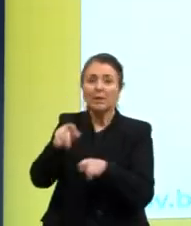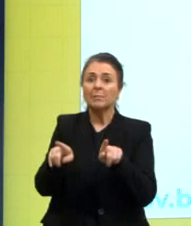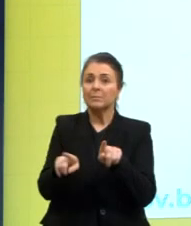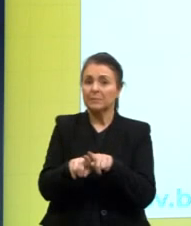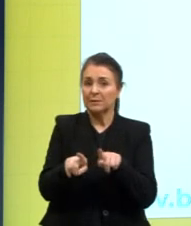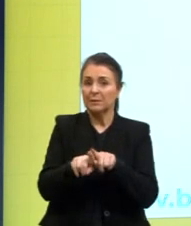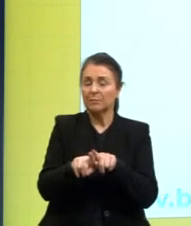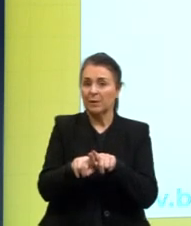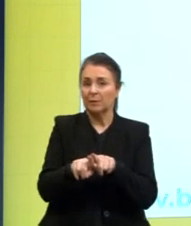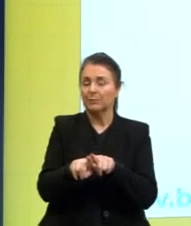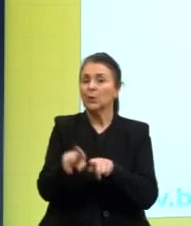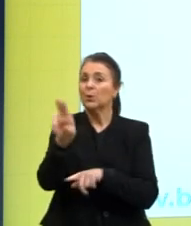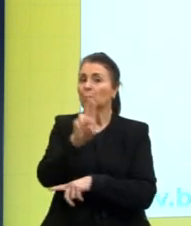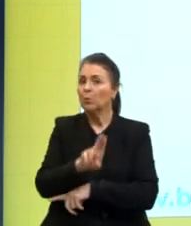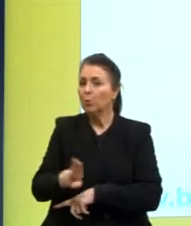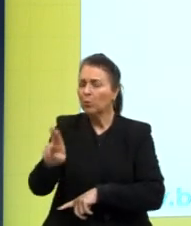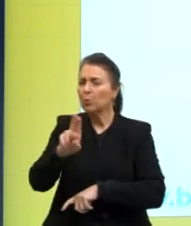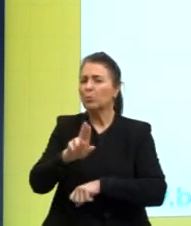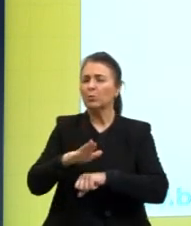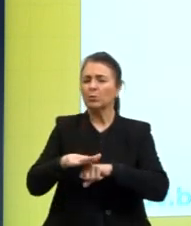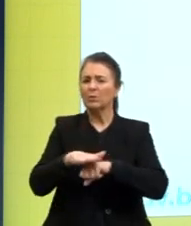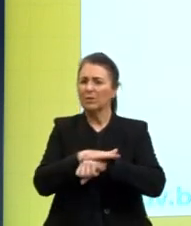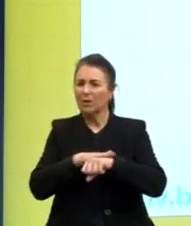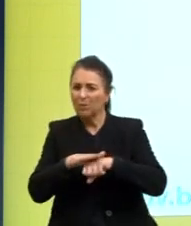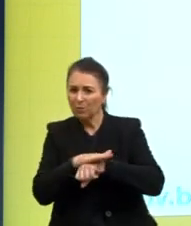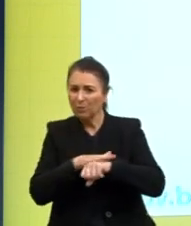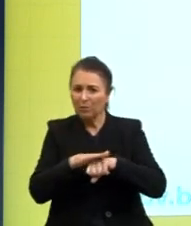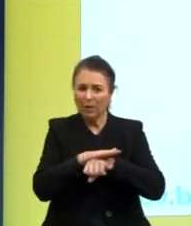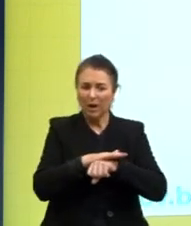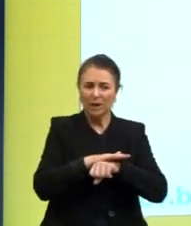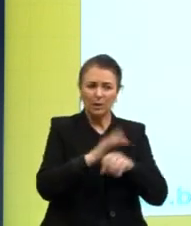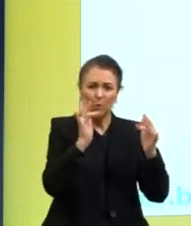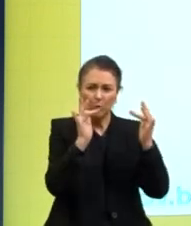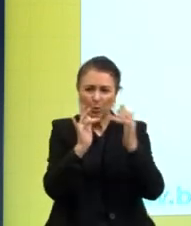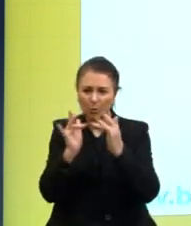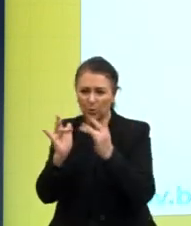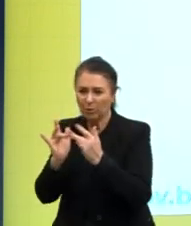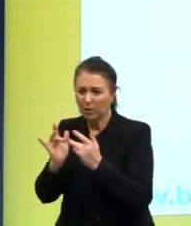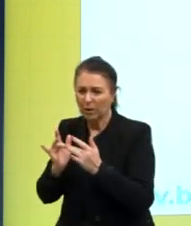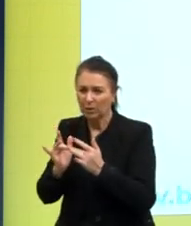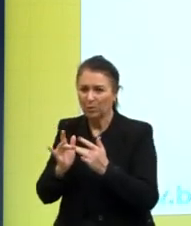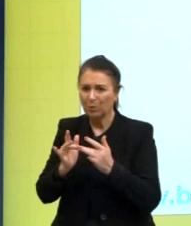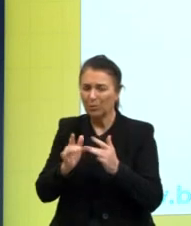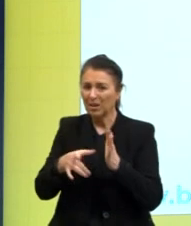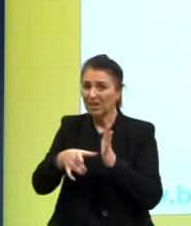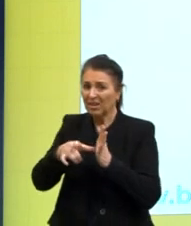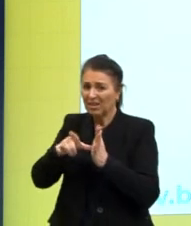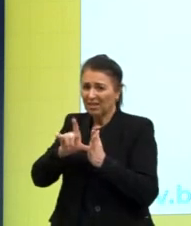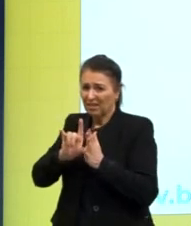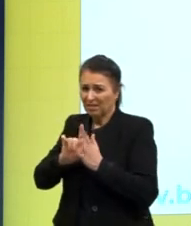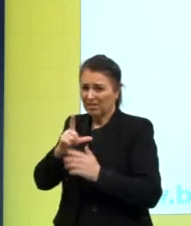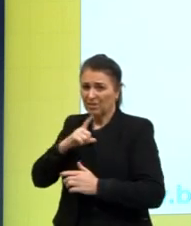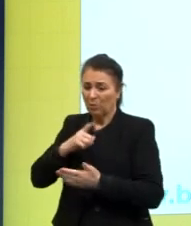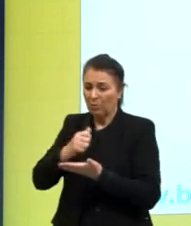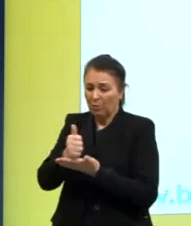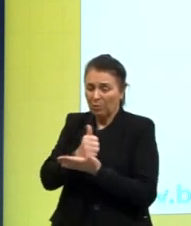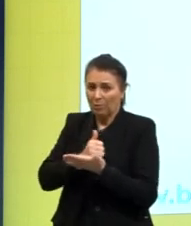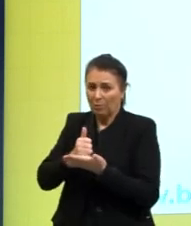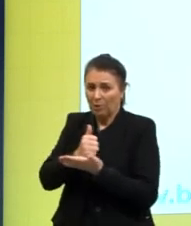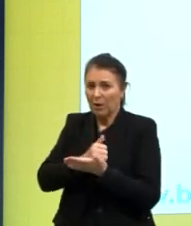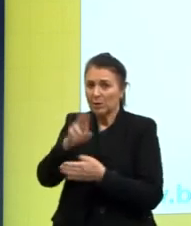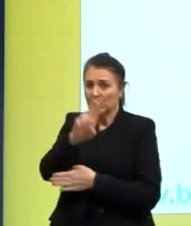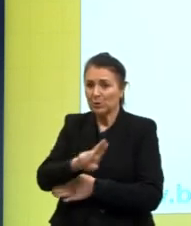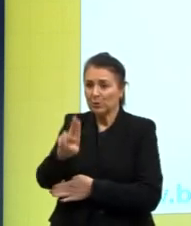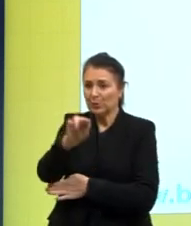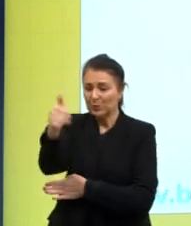da utilidade da conversação que normalmente tínhamos como base para o